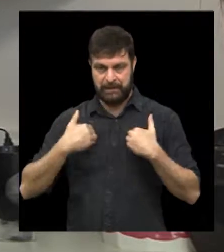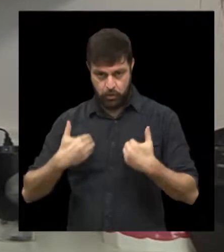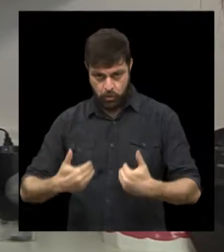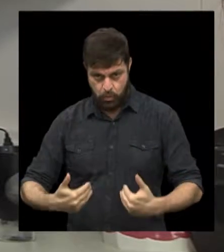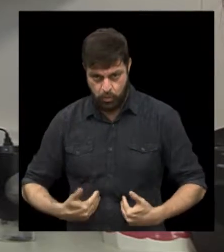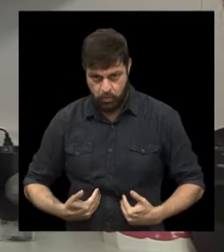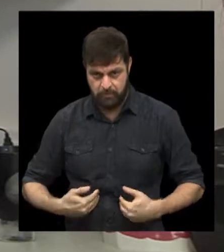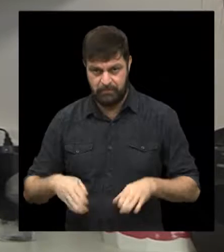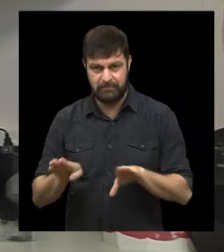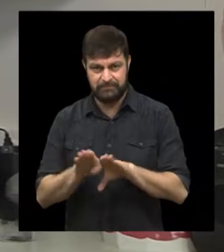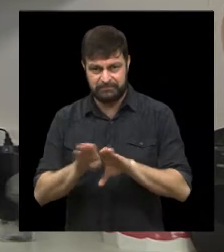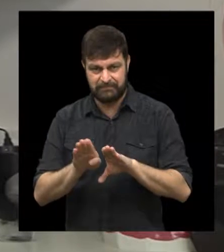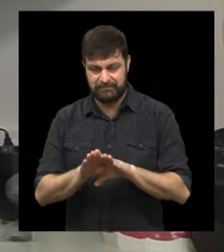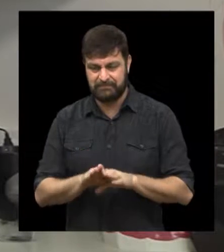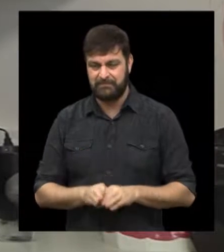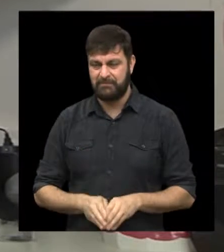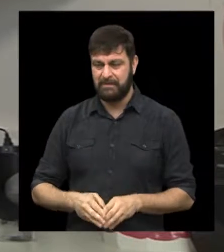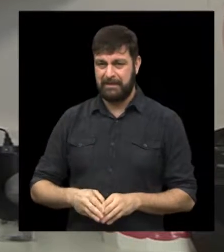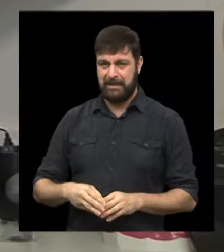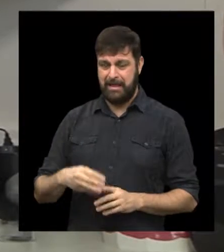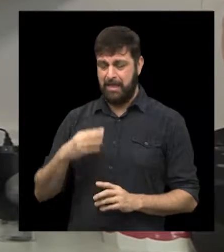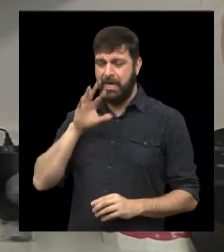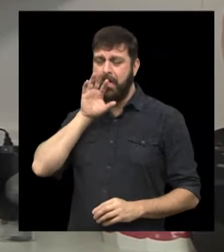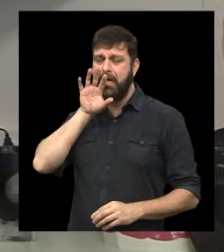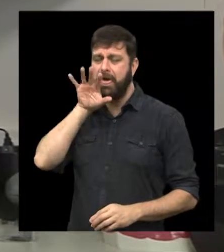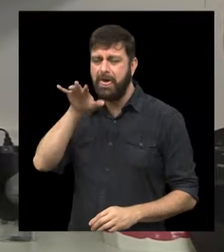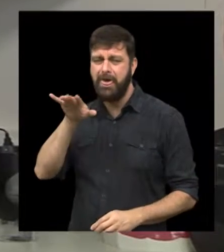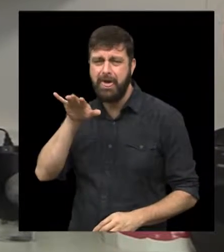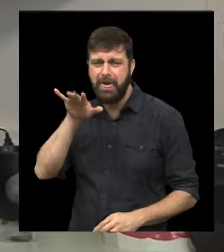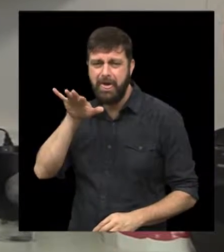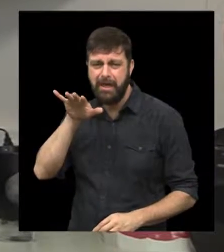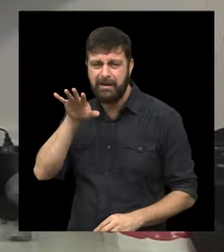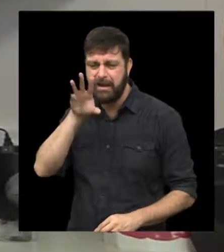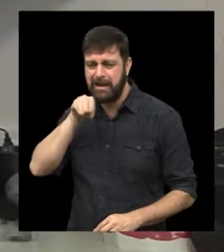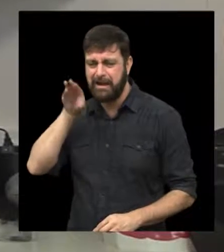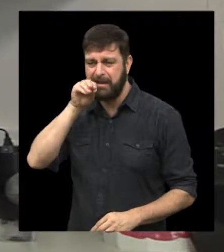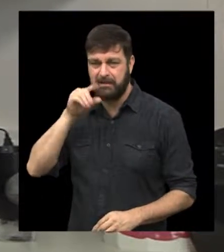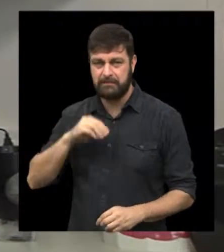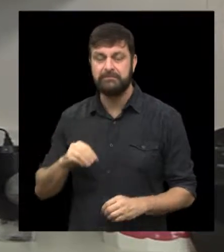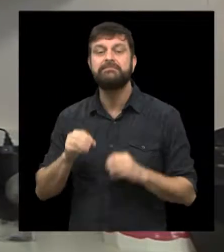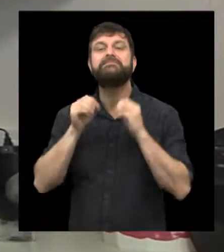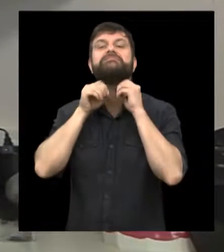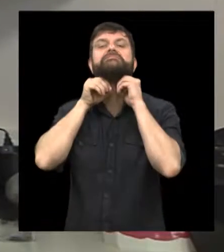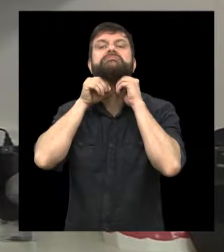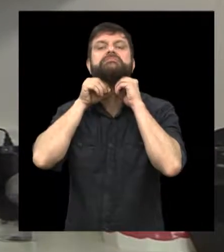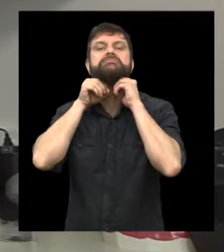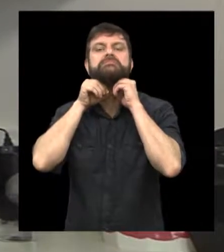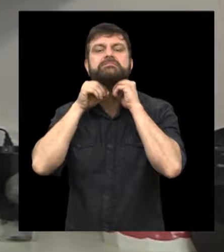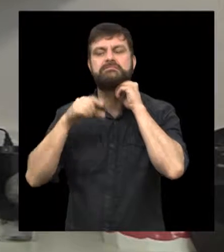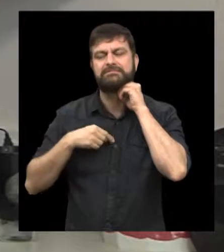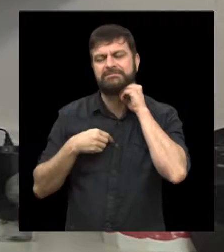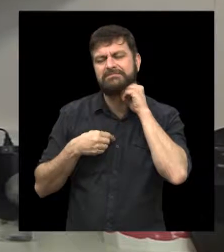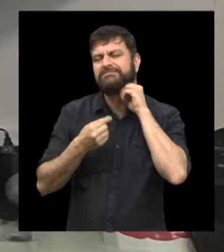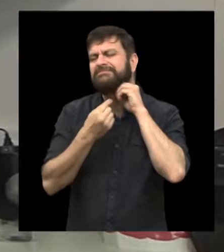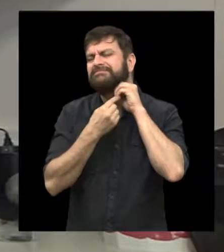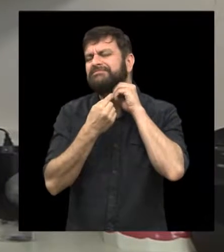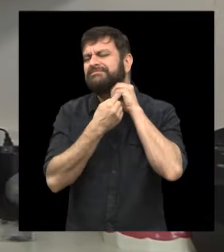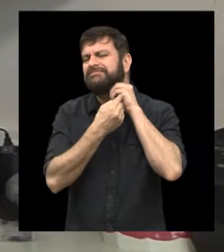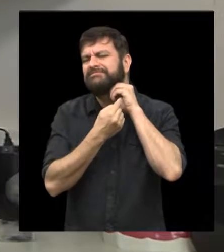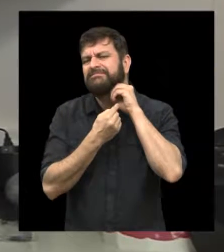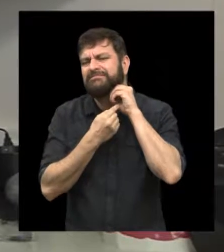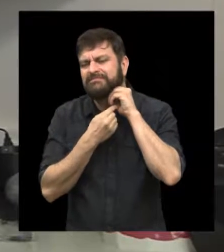seja extra-bucal, o mal-arto que ela provoca é pela boca, que são os cásios amidalianos. São pequenas bolinhas,